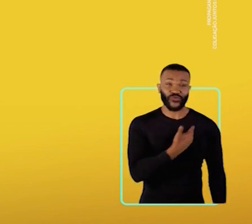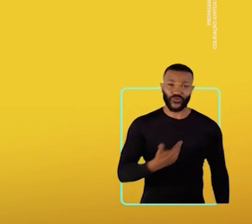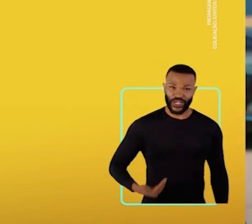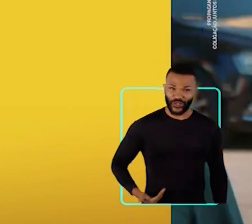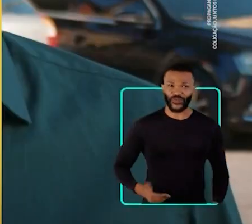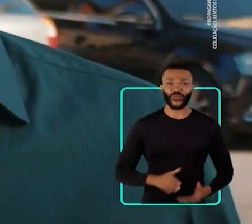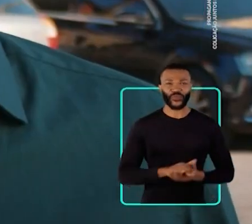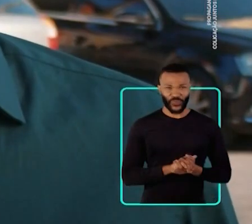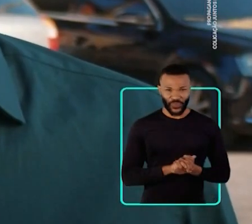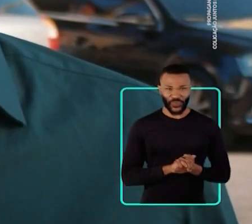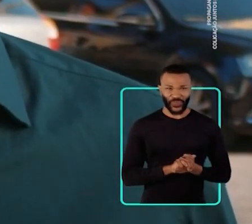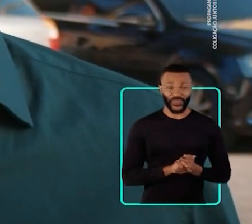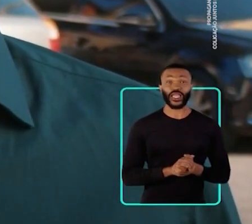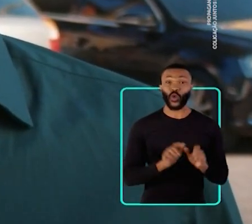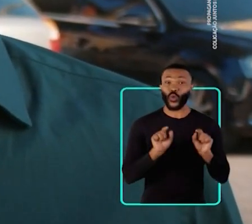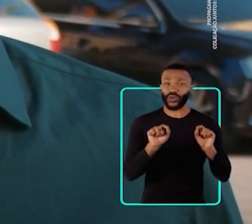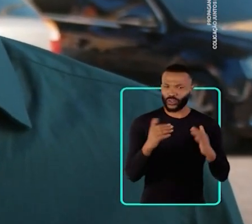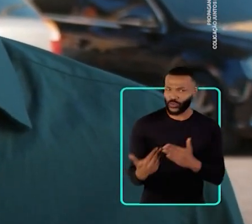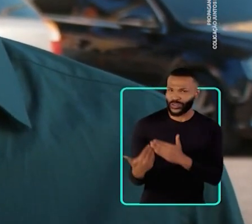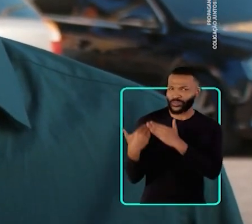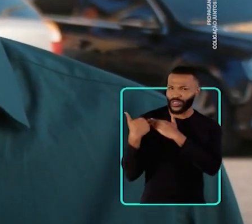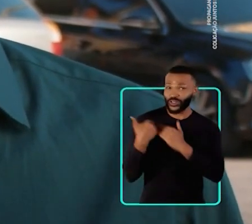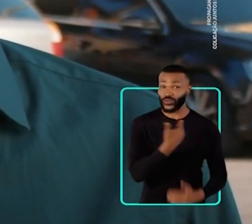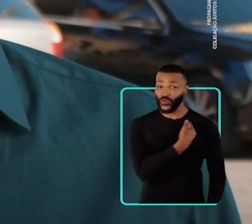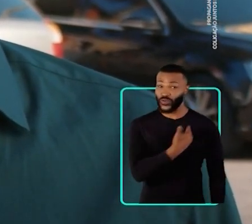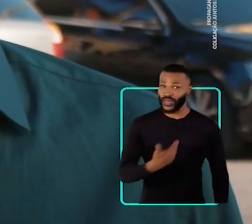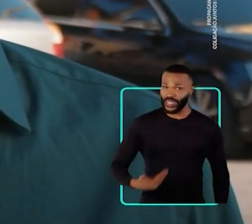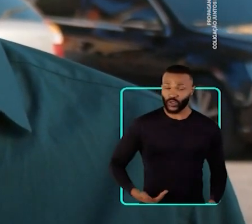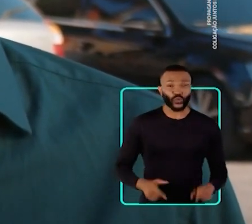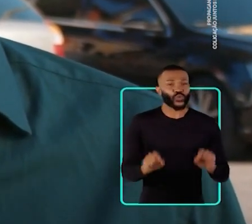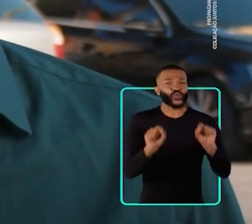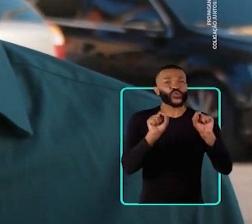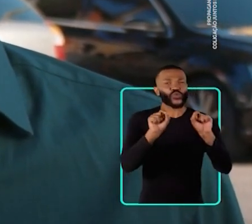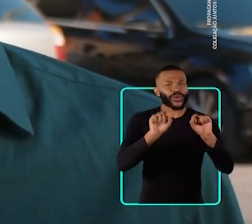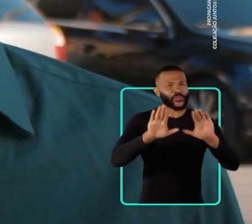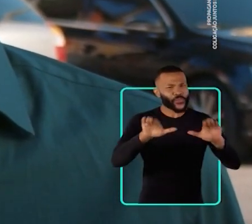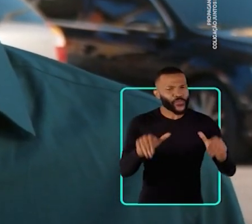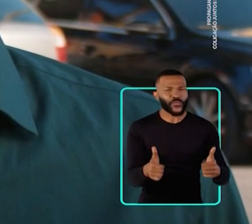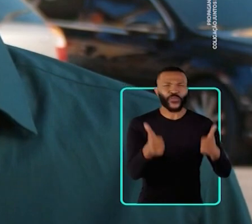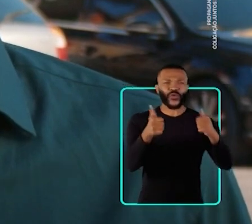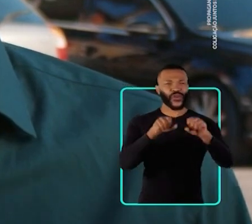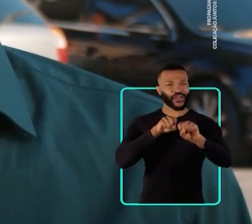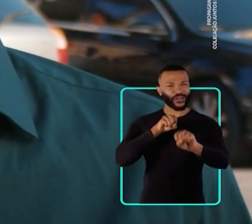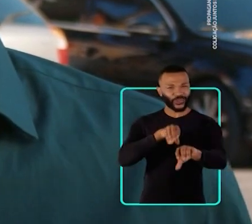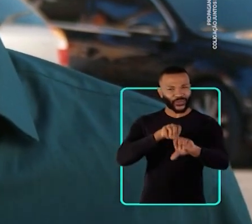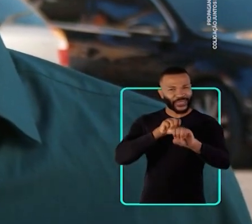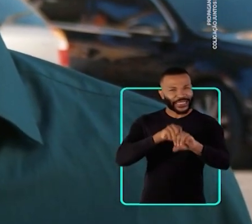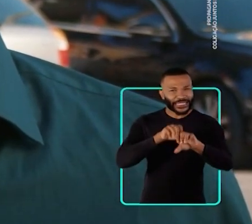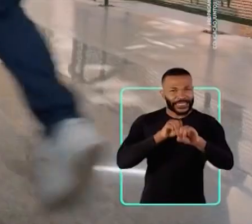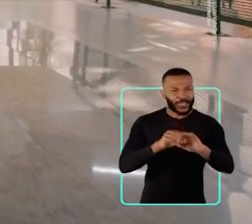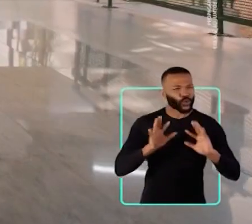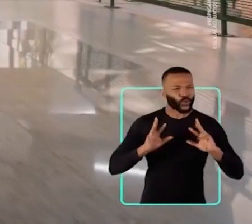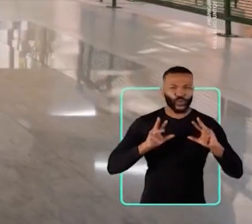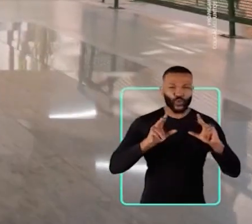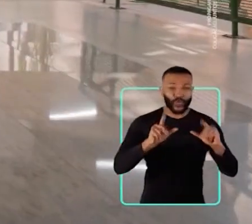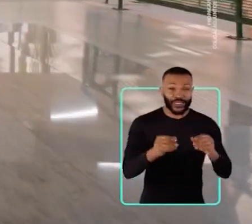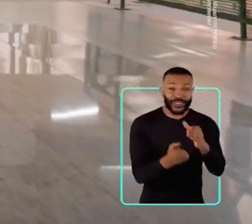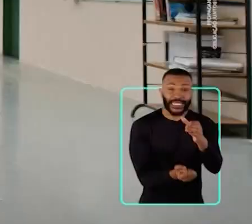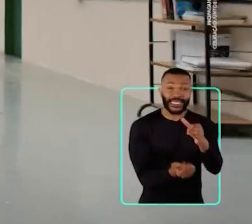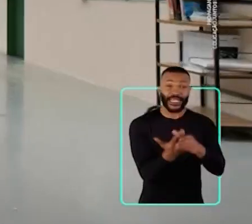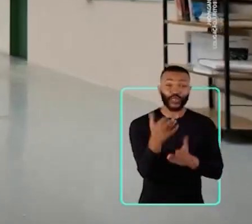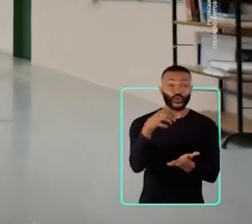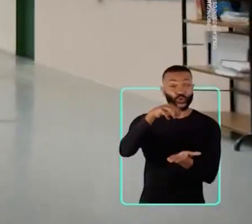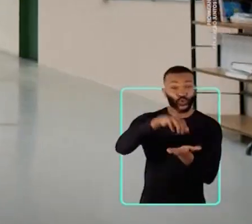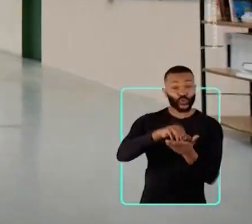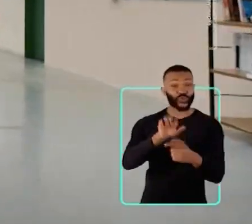Eu vou chamar para a mesa do governador a responsabilidade de melhorar a educação em todos os níveis. Vou criar os